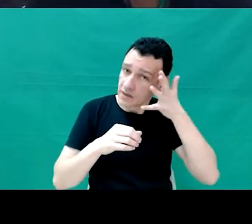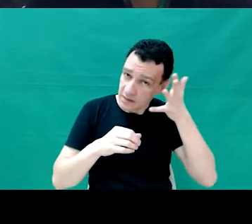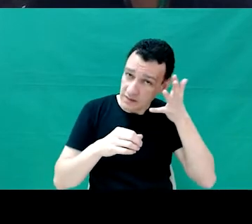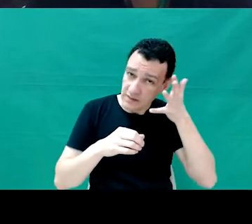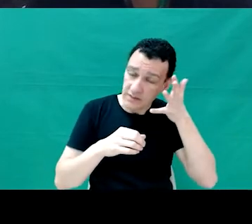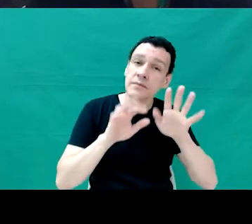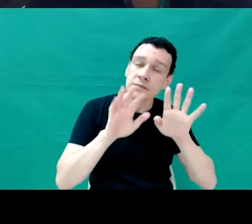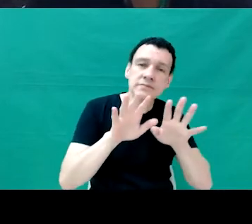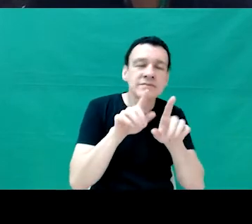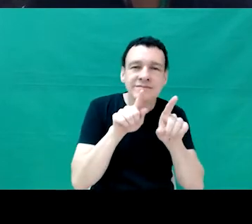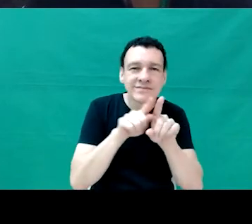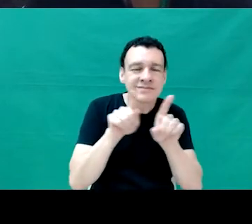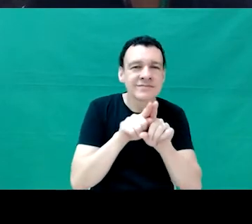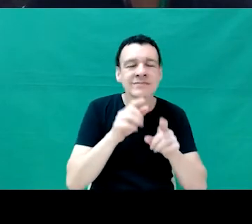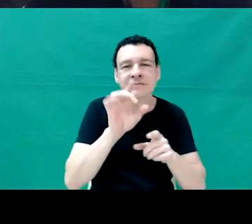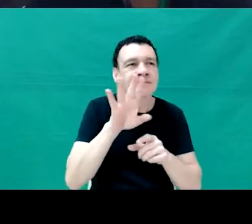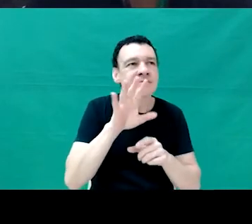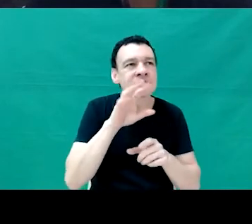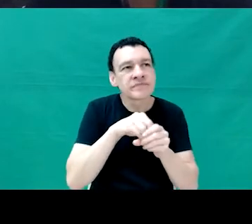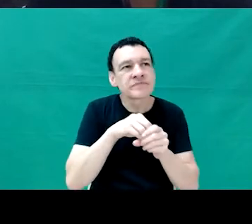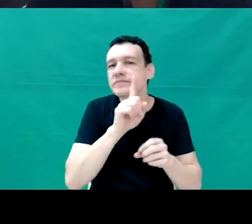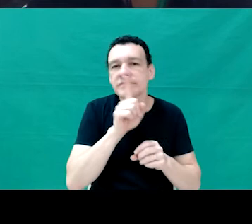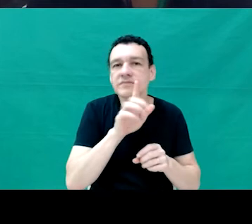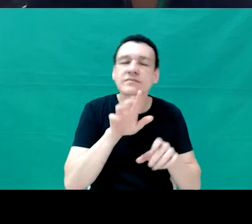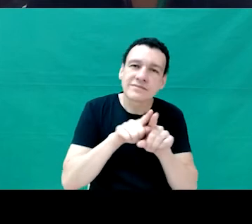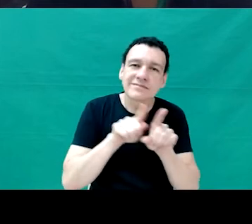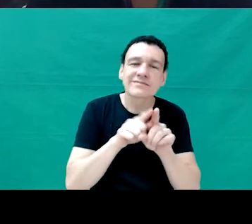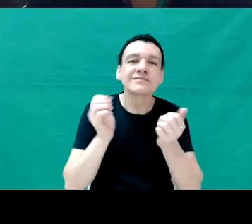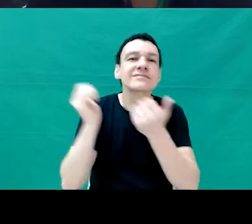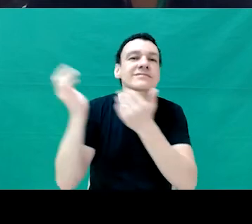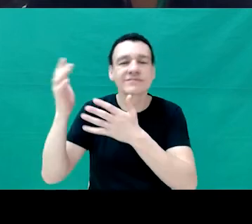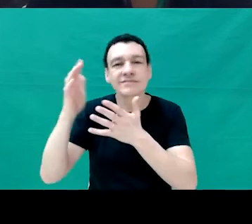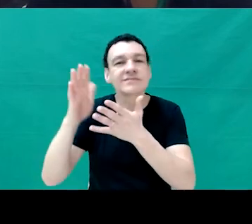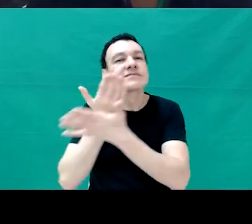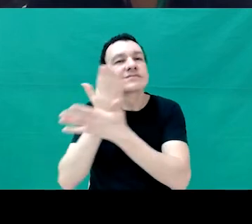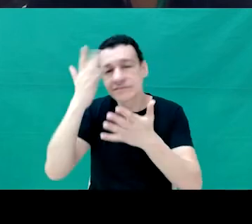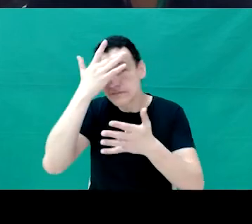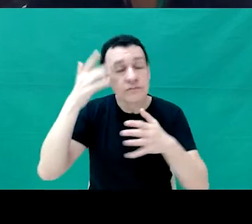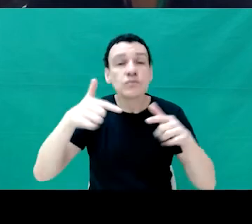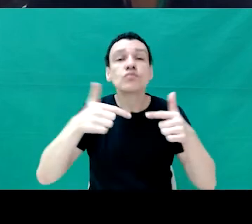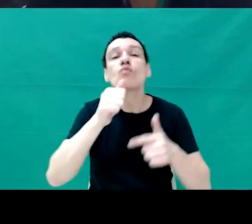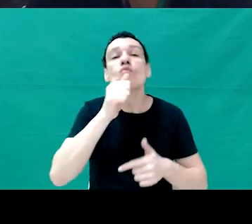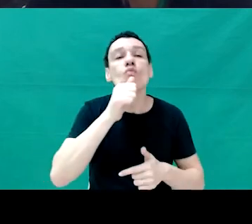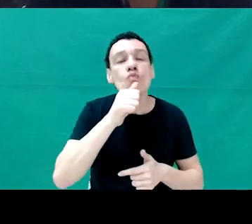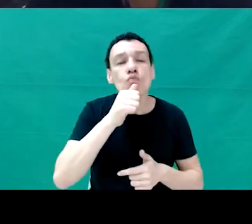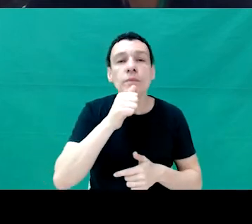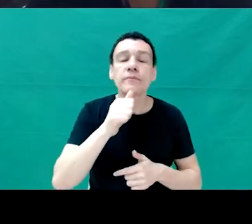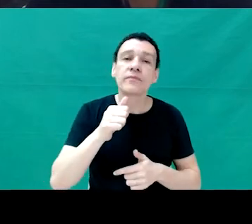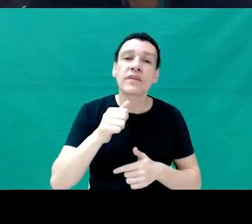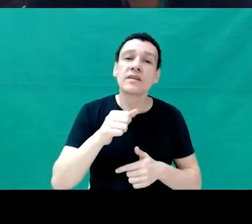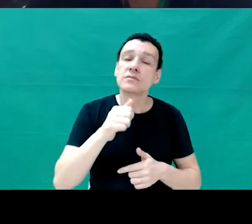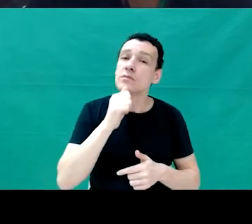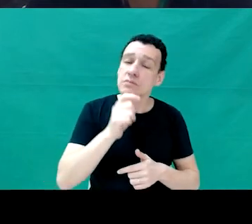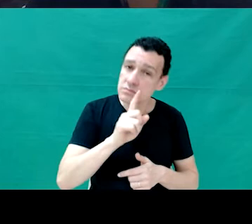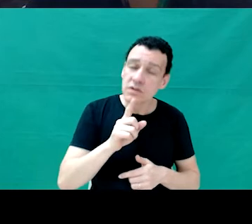delas ferramentas e ações mesmo para poder estar contribuindo com essa